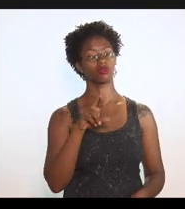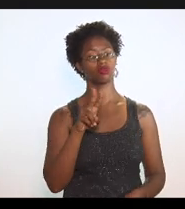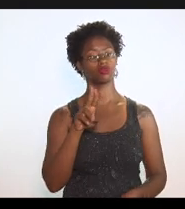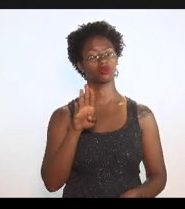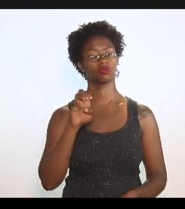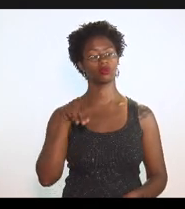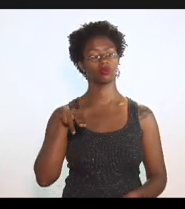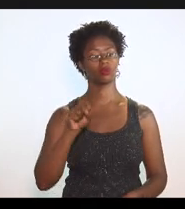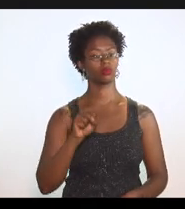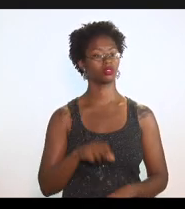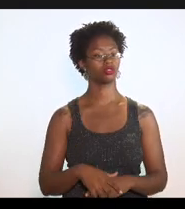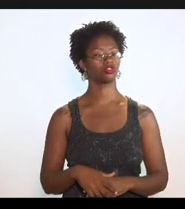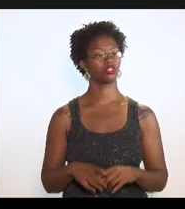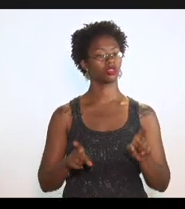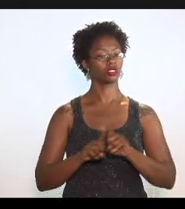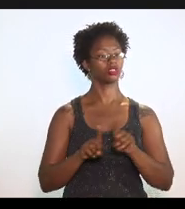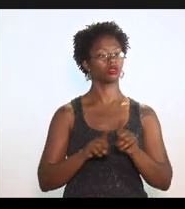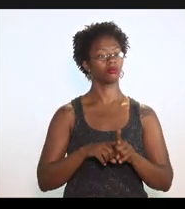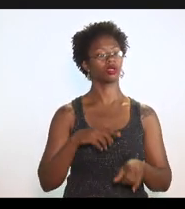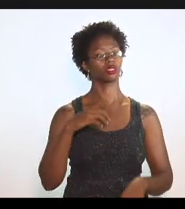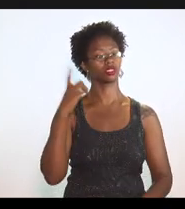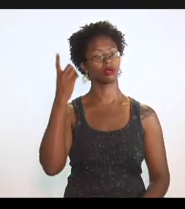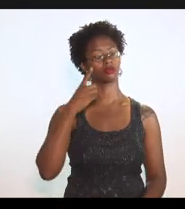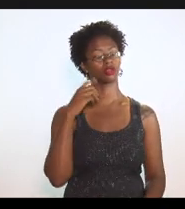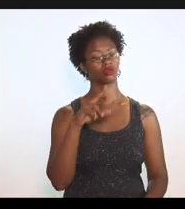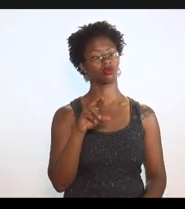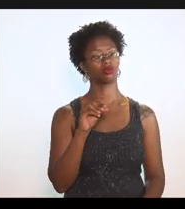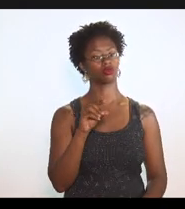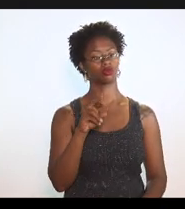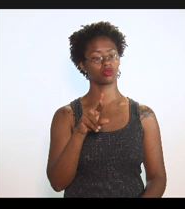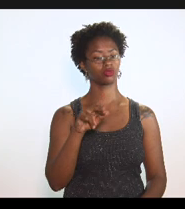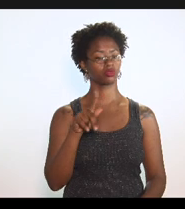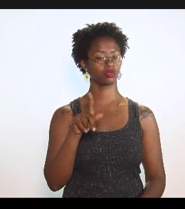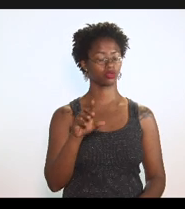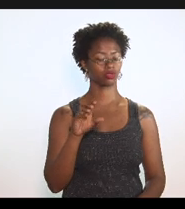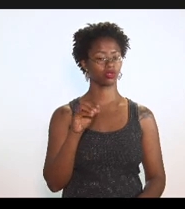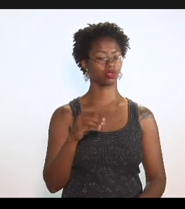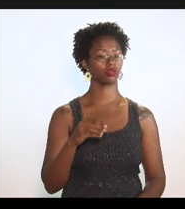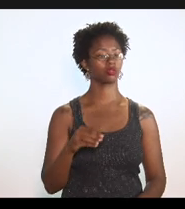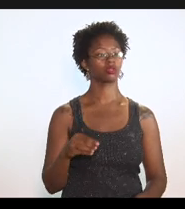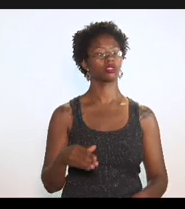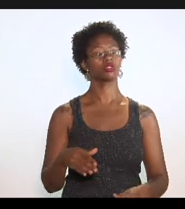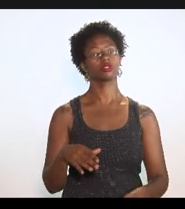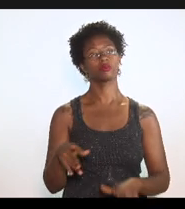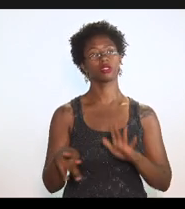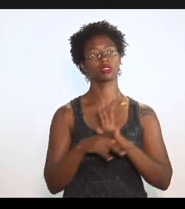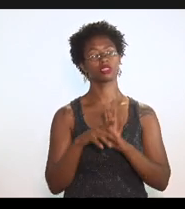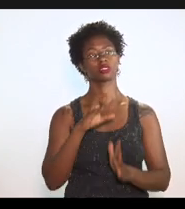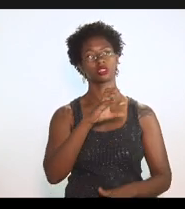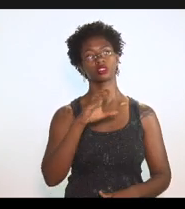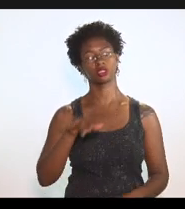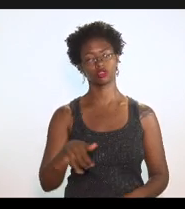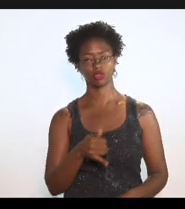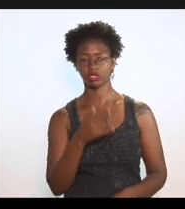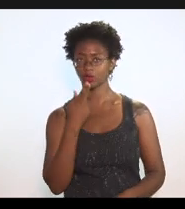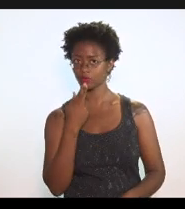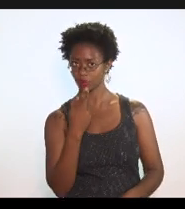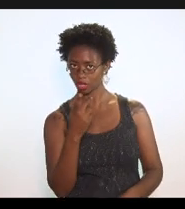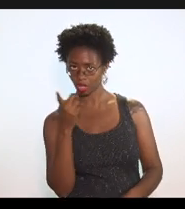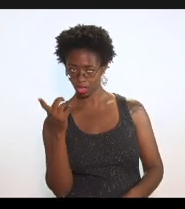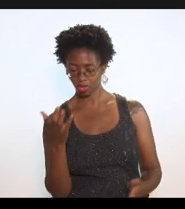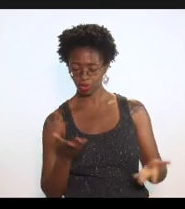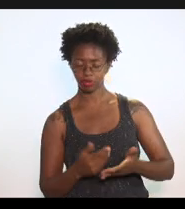deputado Rodrigo Amorim, membro da CCJ, pediu pela ordem, por favor, deputado Rodrigo Amorim.